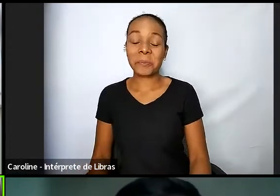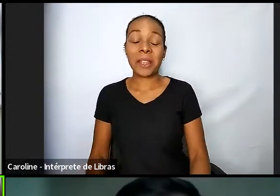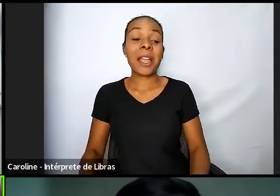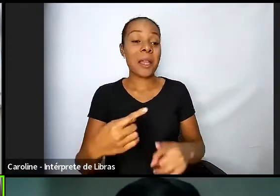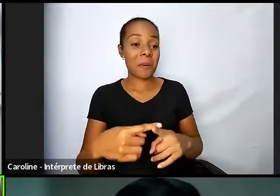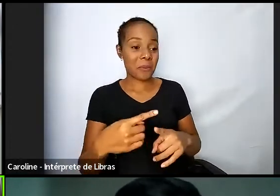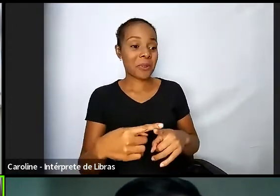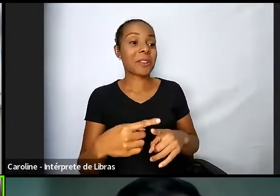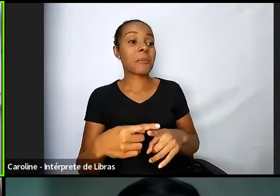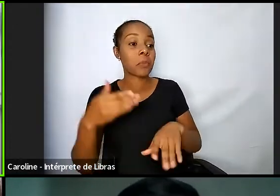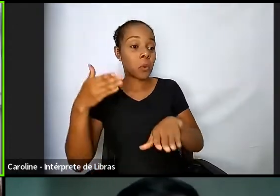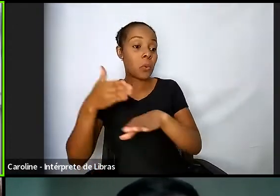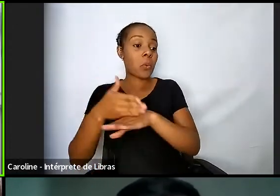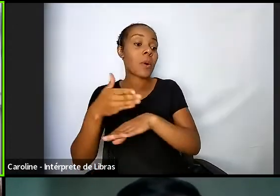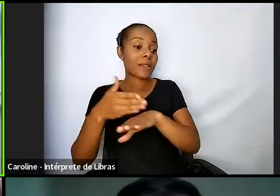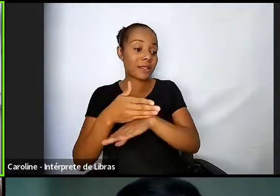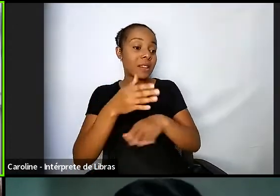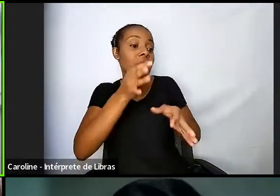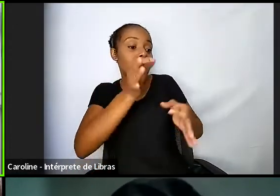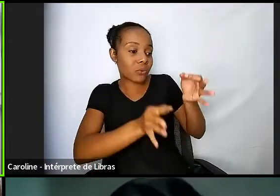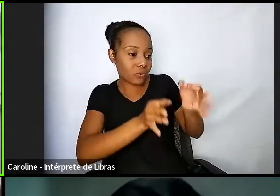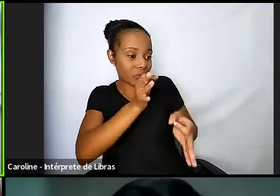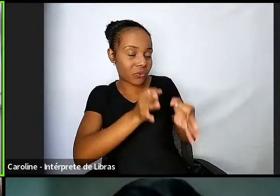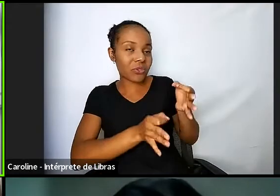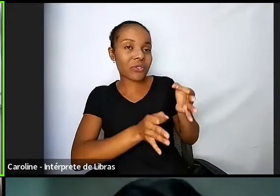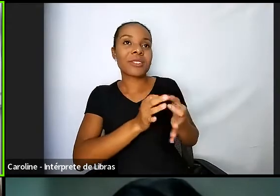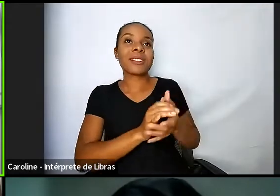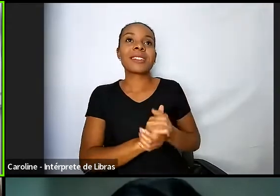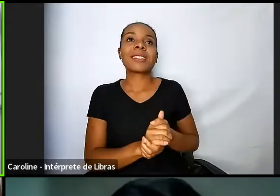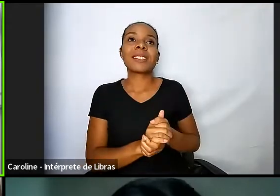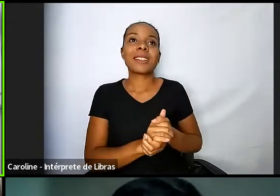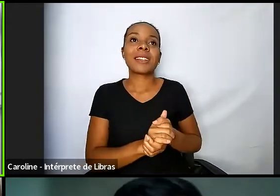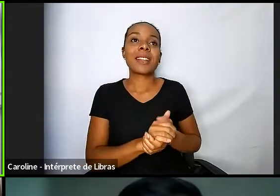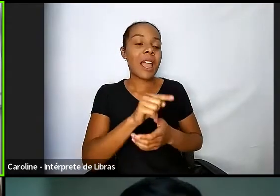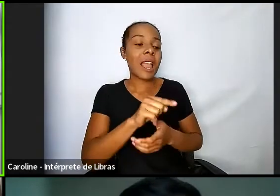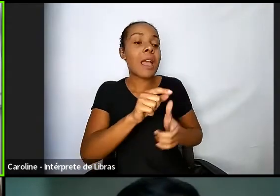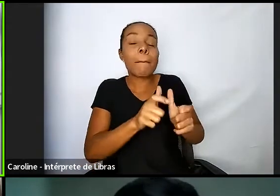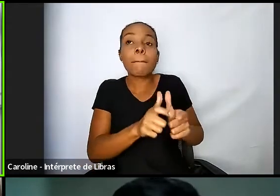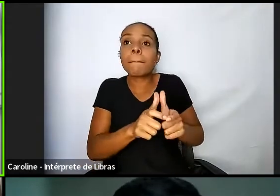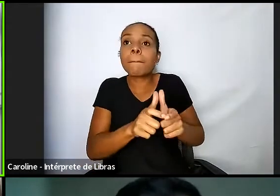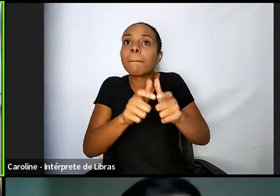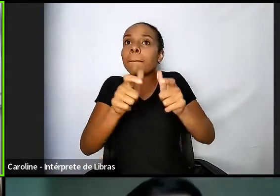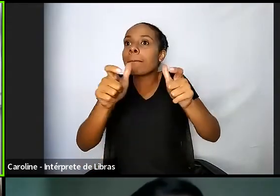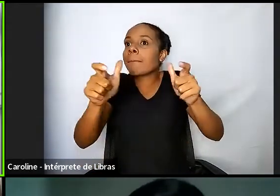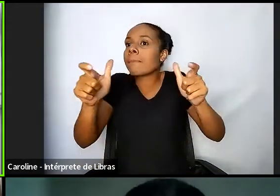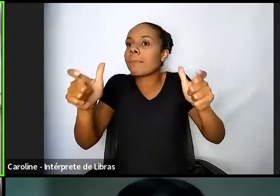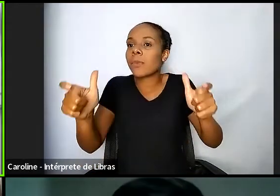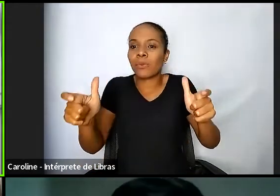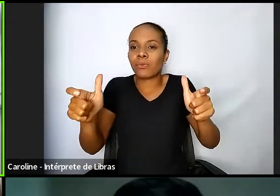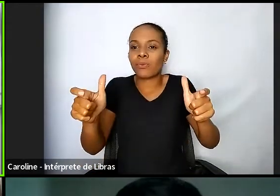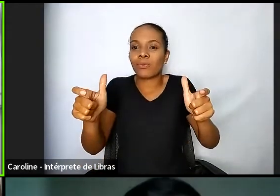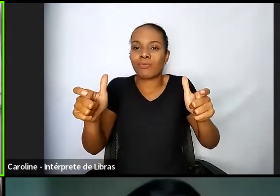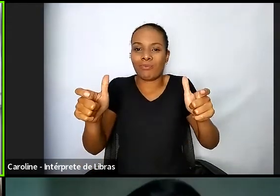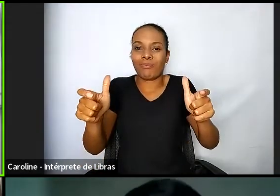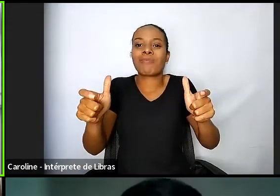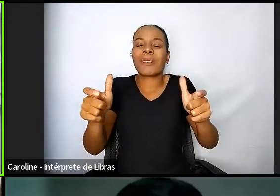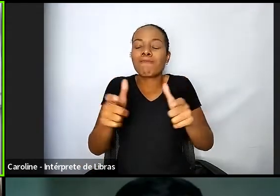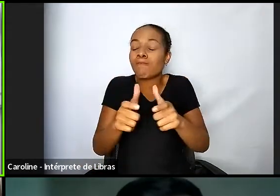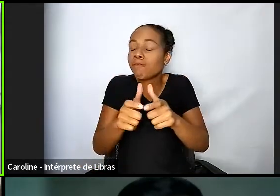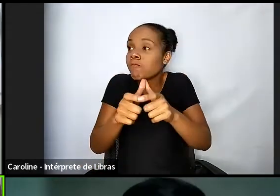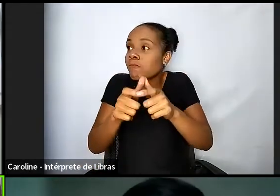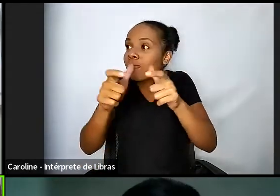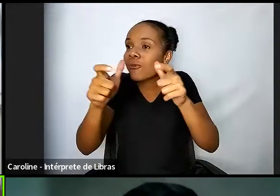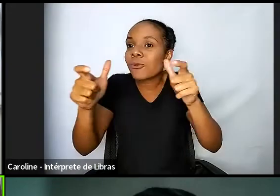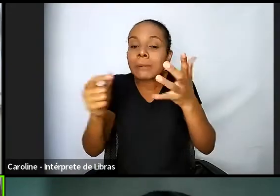à justiça é bem mais amplo que a distribuição do processo, é isso que você está dizendo,